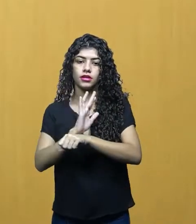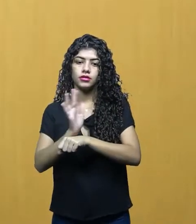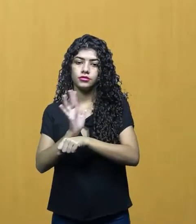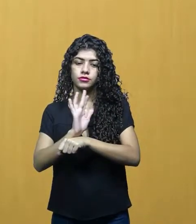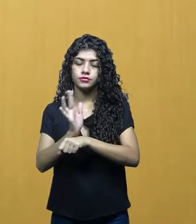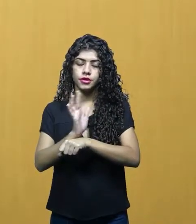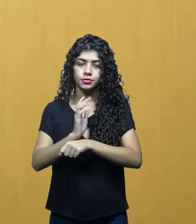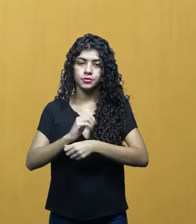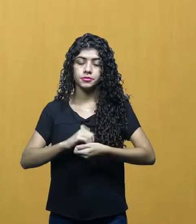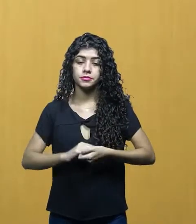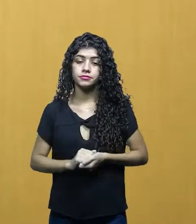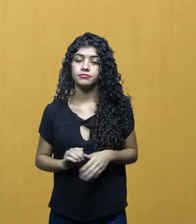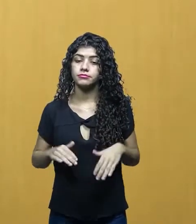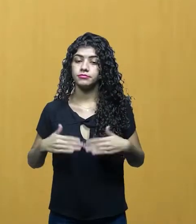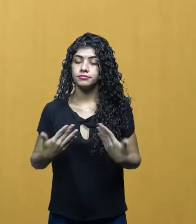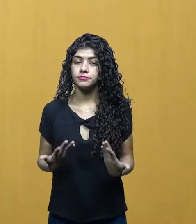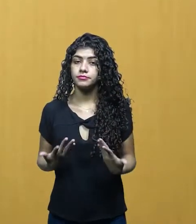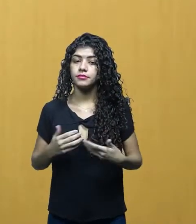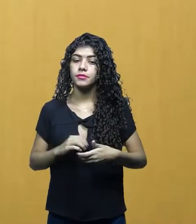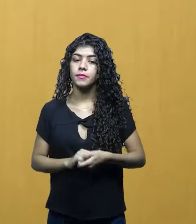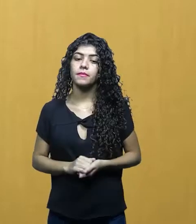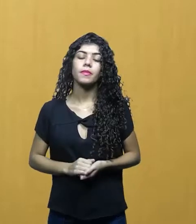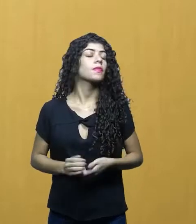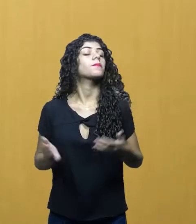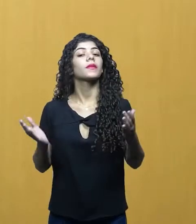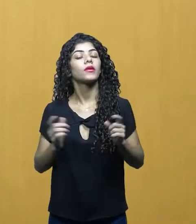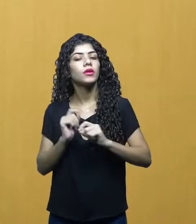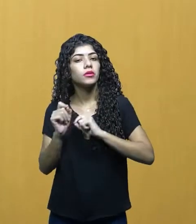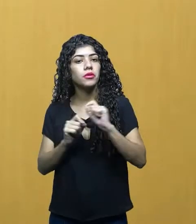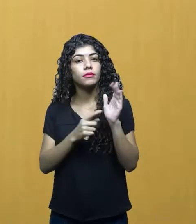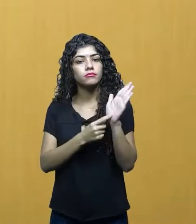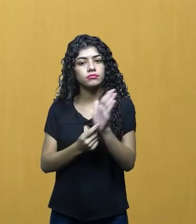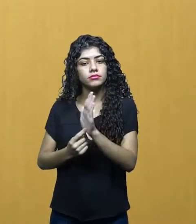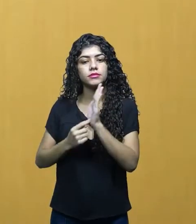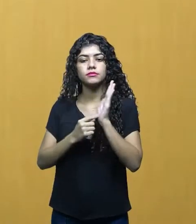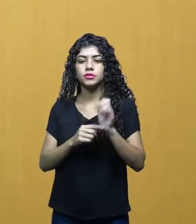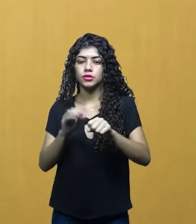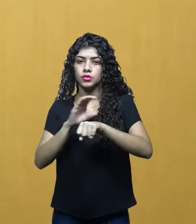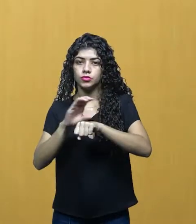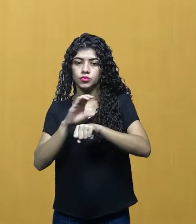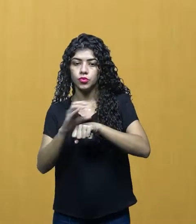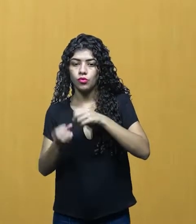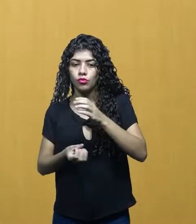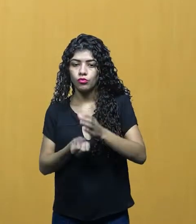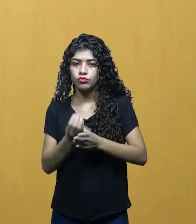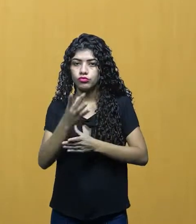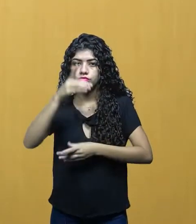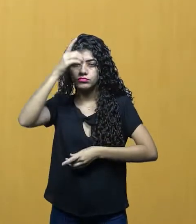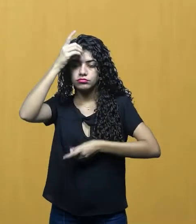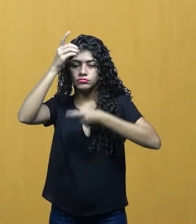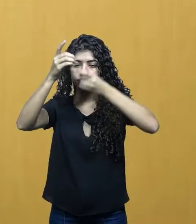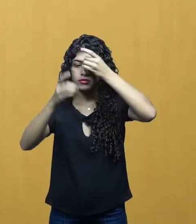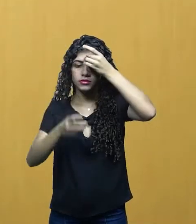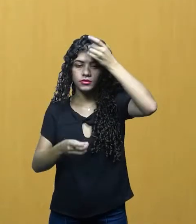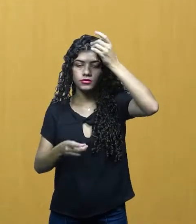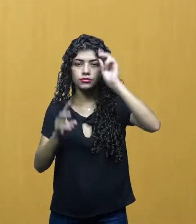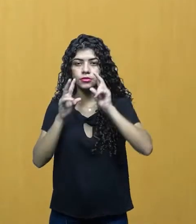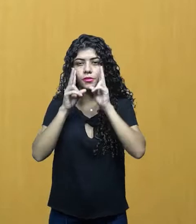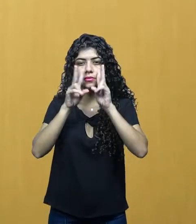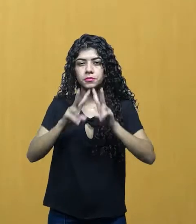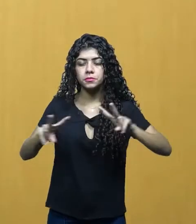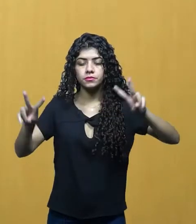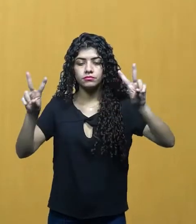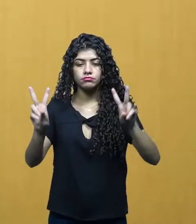-metragem Luiz e Só Realiza no Maranhense, entre outros trabalhos. Esse é o módulo de apresentação do curso de elaboração de projetos